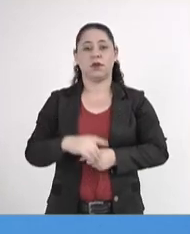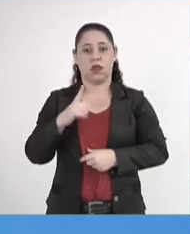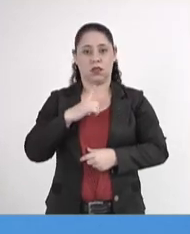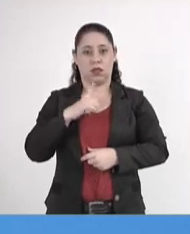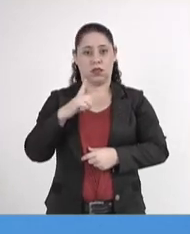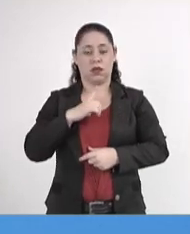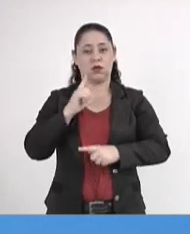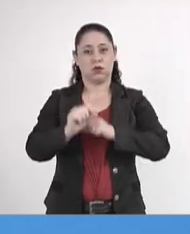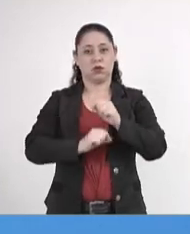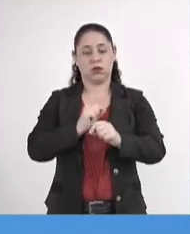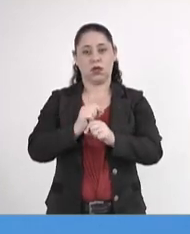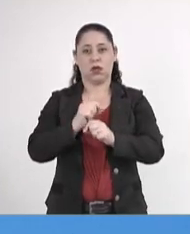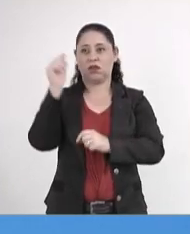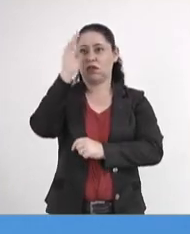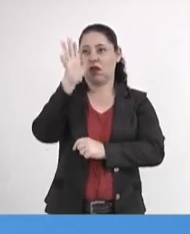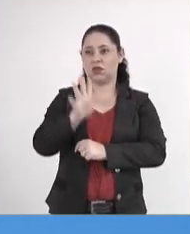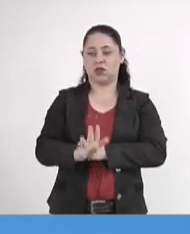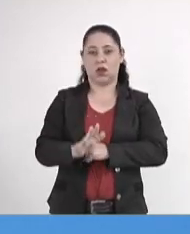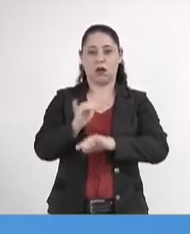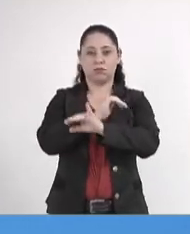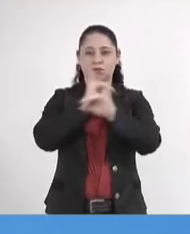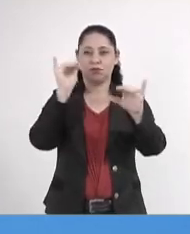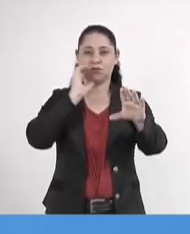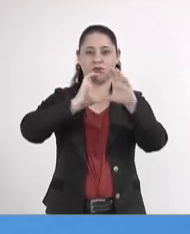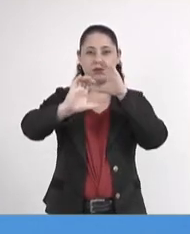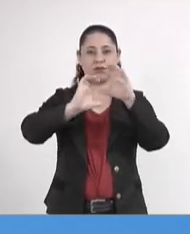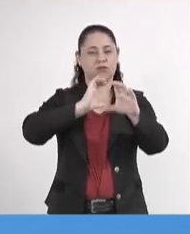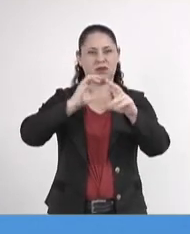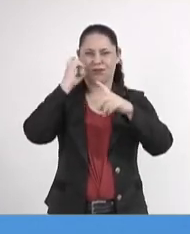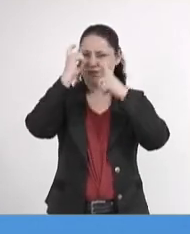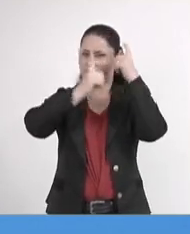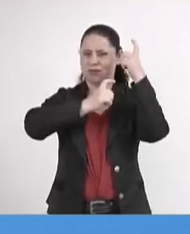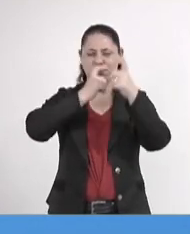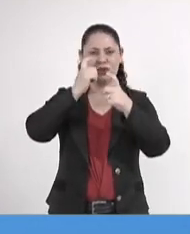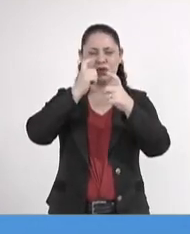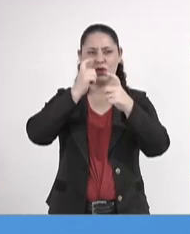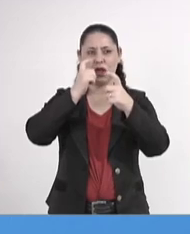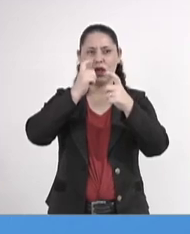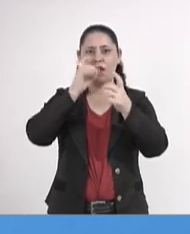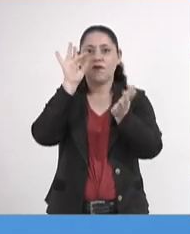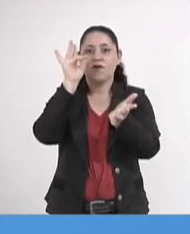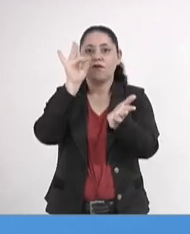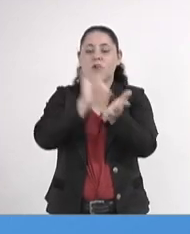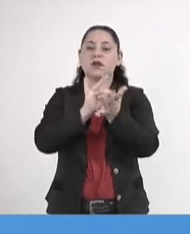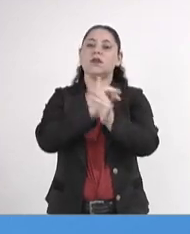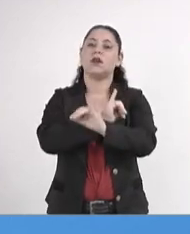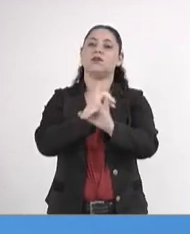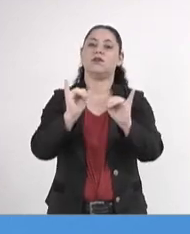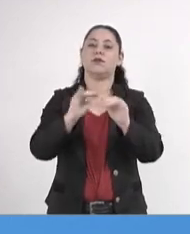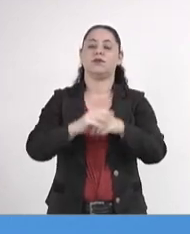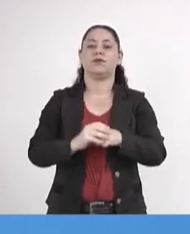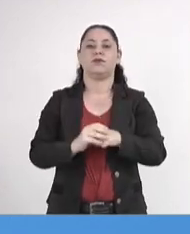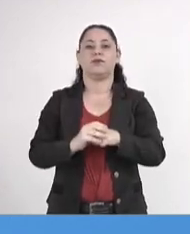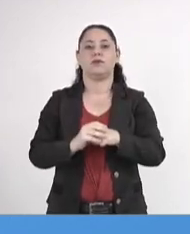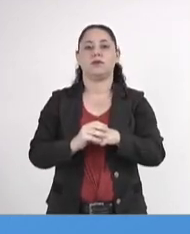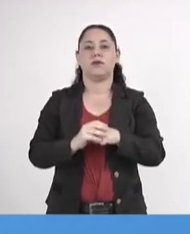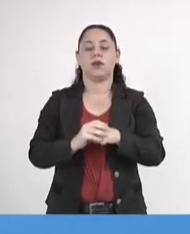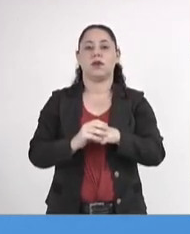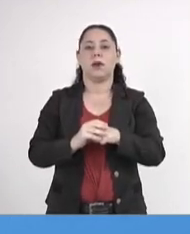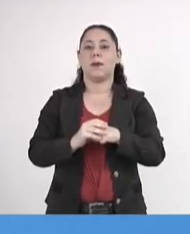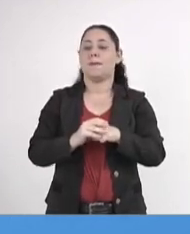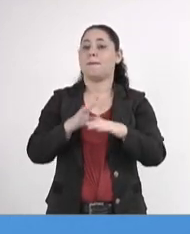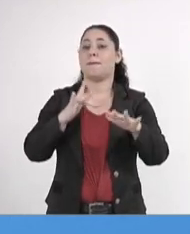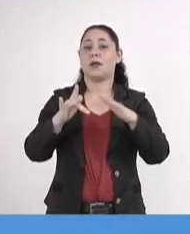um consórcio nacional de mídia que não se preocupa com a credibilidade da informação. Isso é uma mídia que